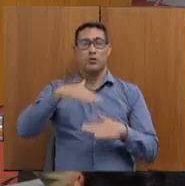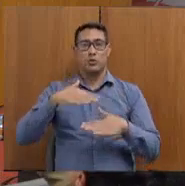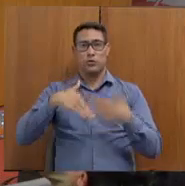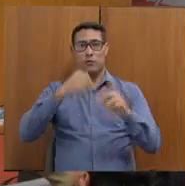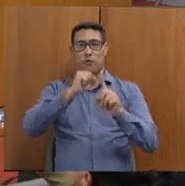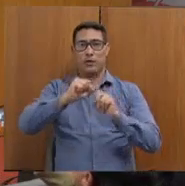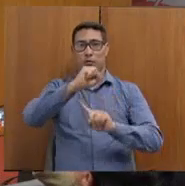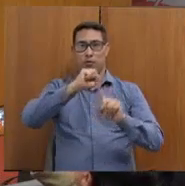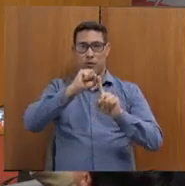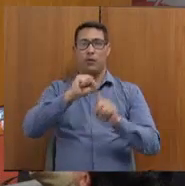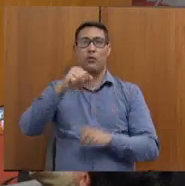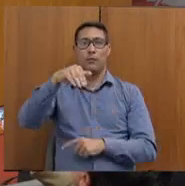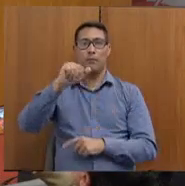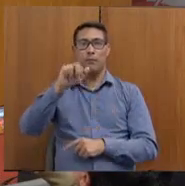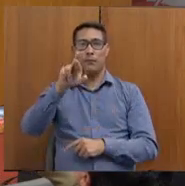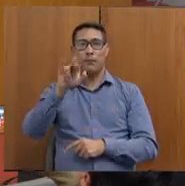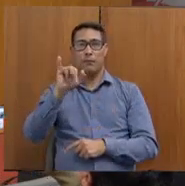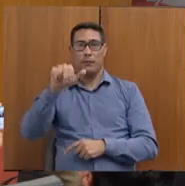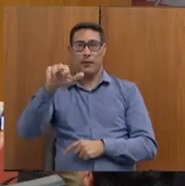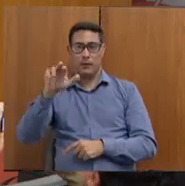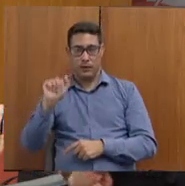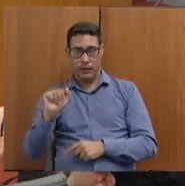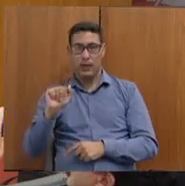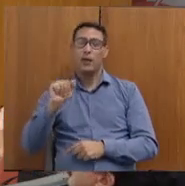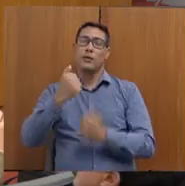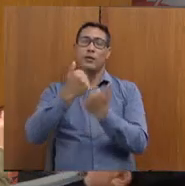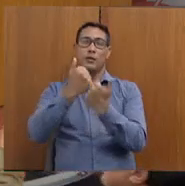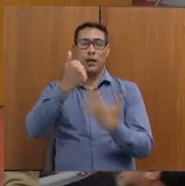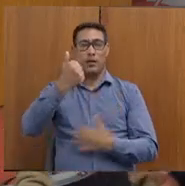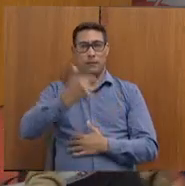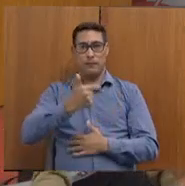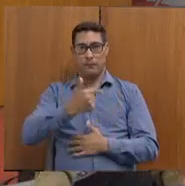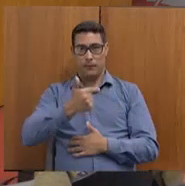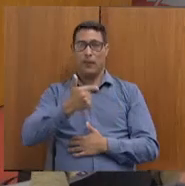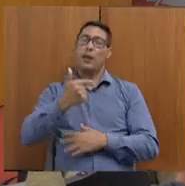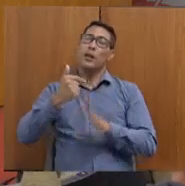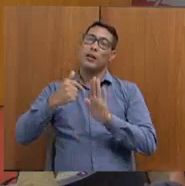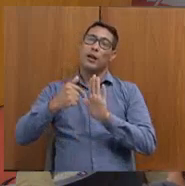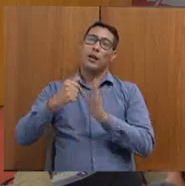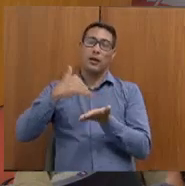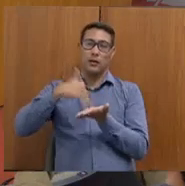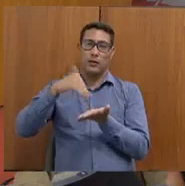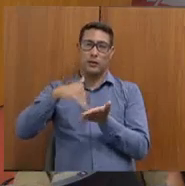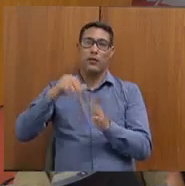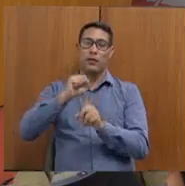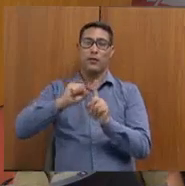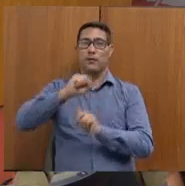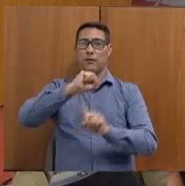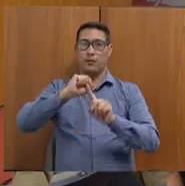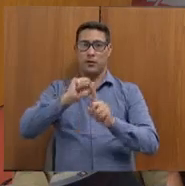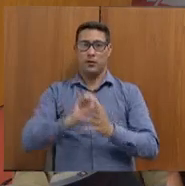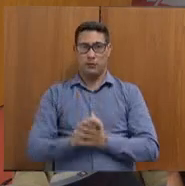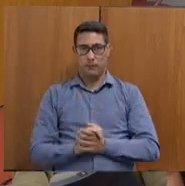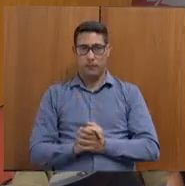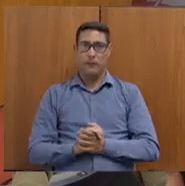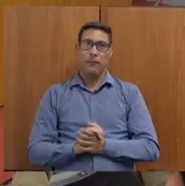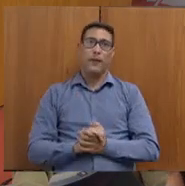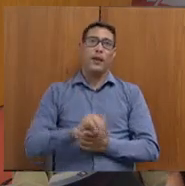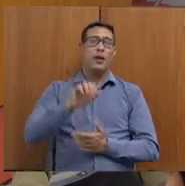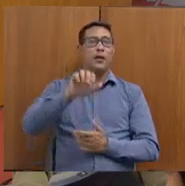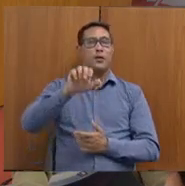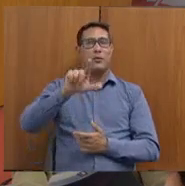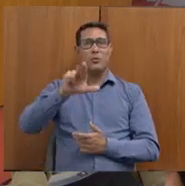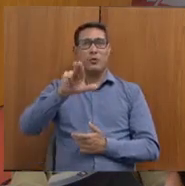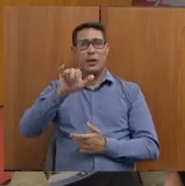Mariana de Rezende Franco, subsecretária da Assistência Social, Secretaria de Estado de Desenvolvimento Social. Duílio Silva